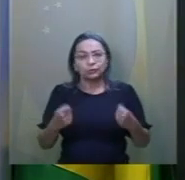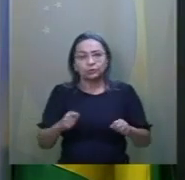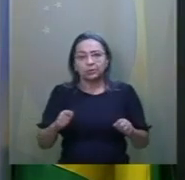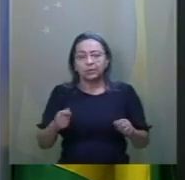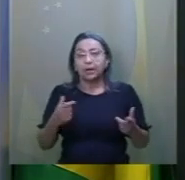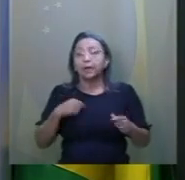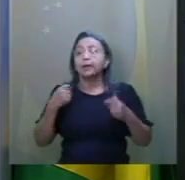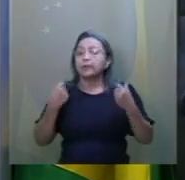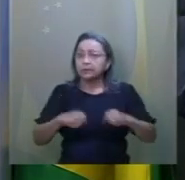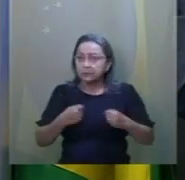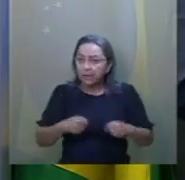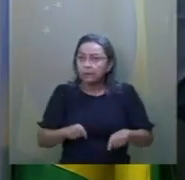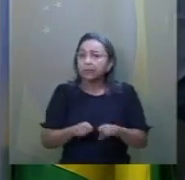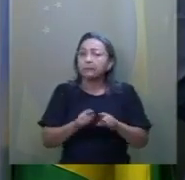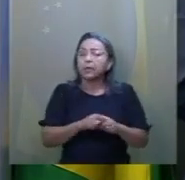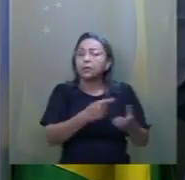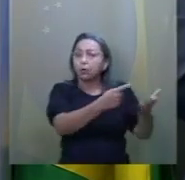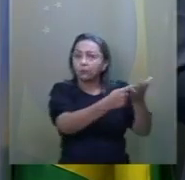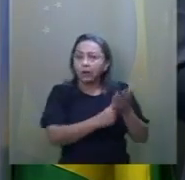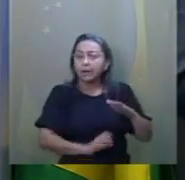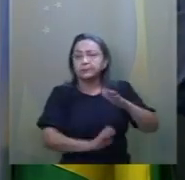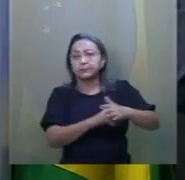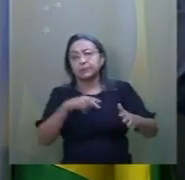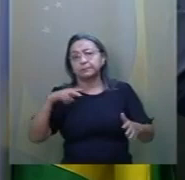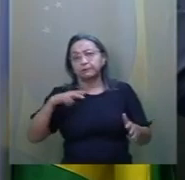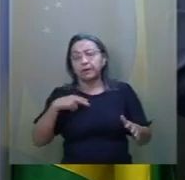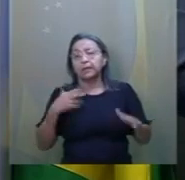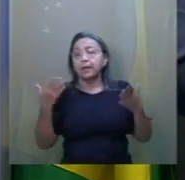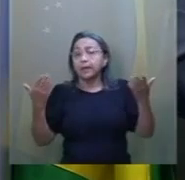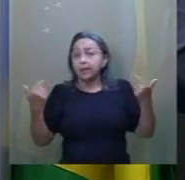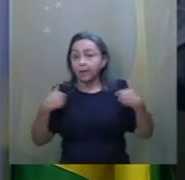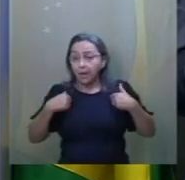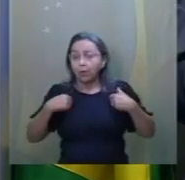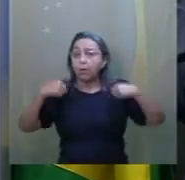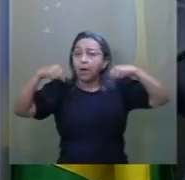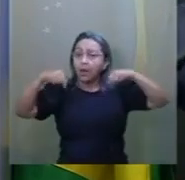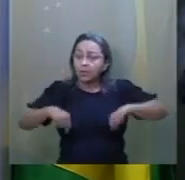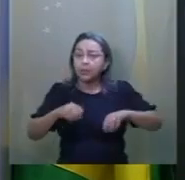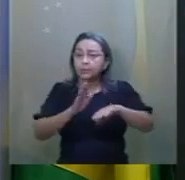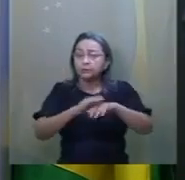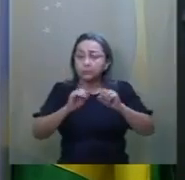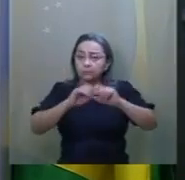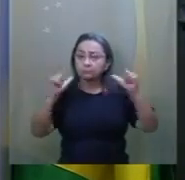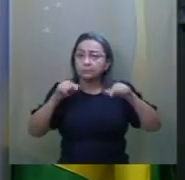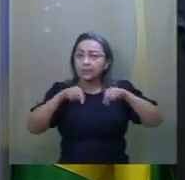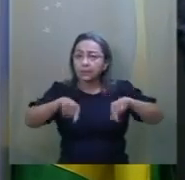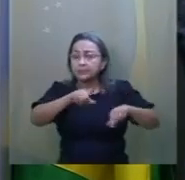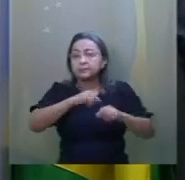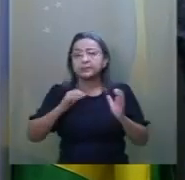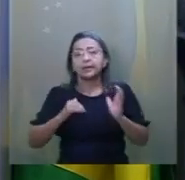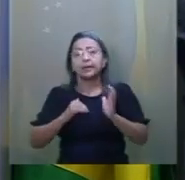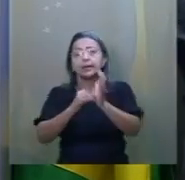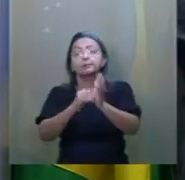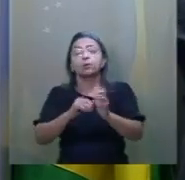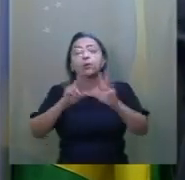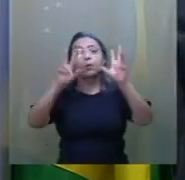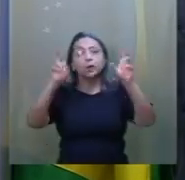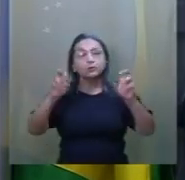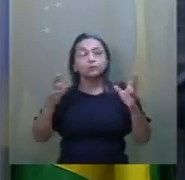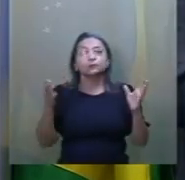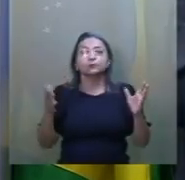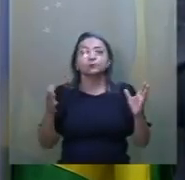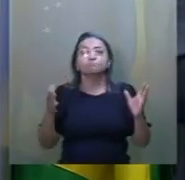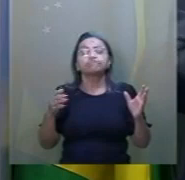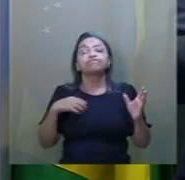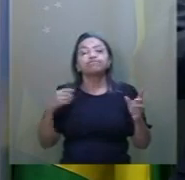Era necessário chamar o capital privado. E eu, aqui, chamo a atenção dessa casa para um assunto que diz respeito